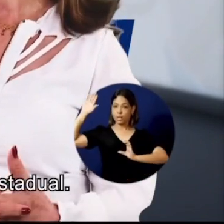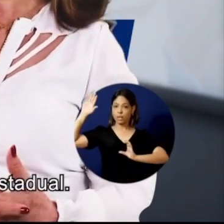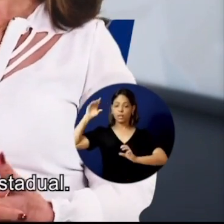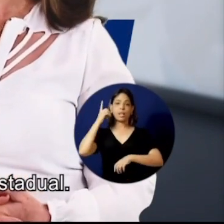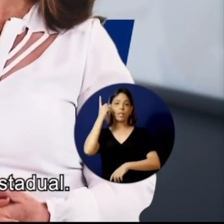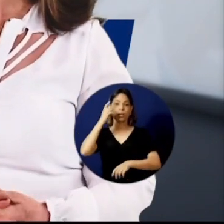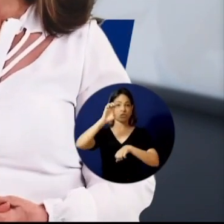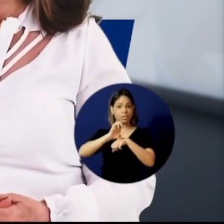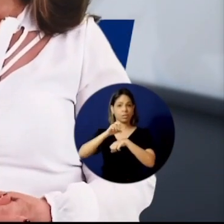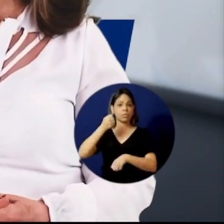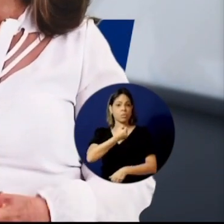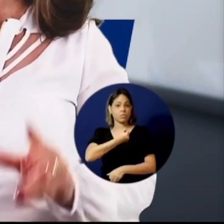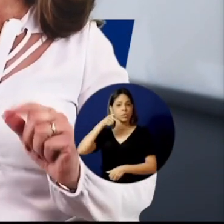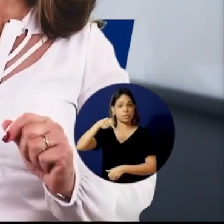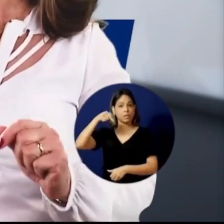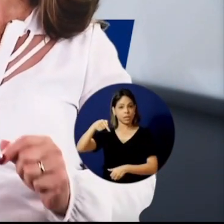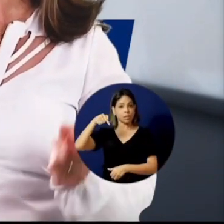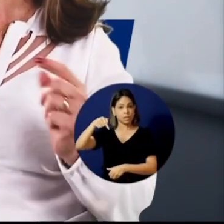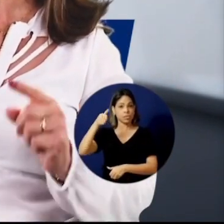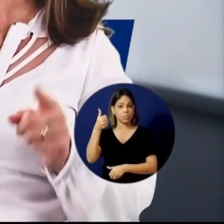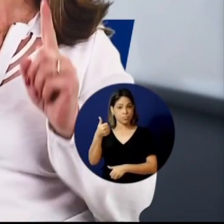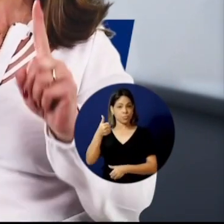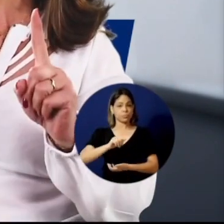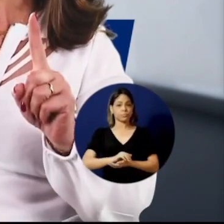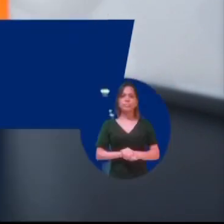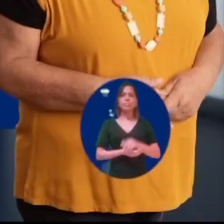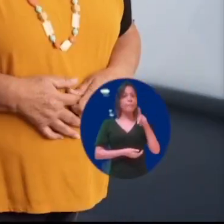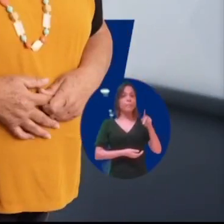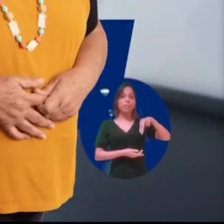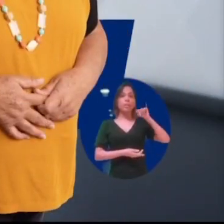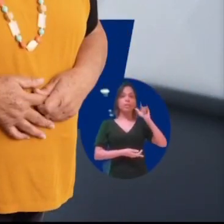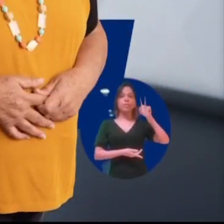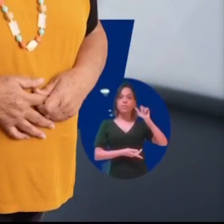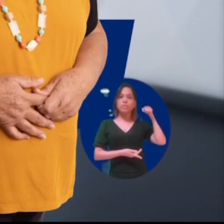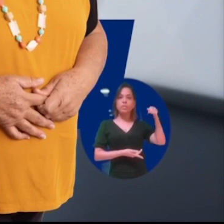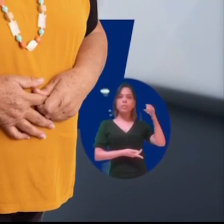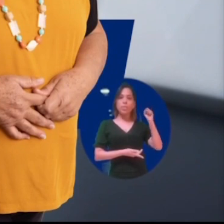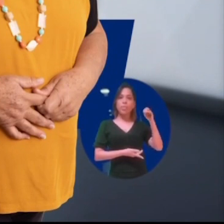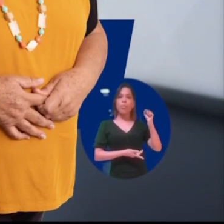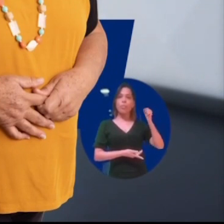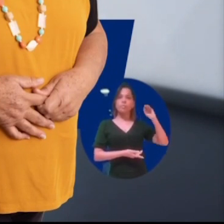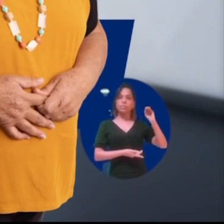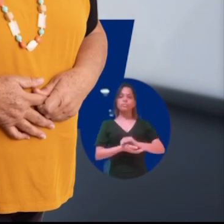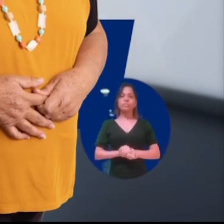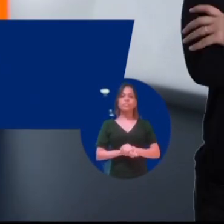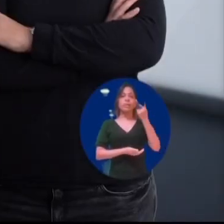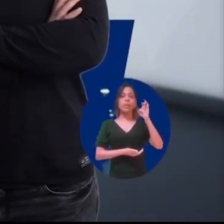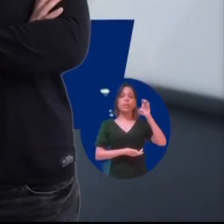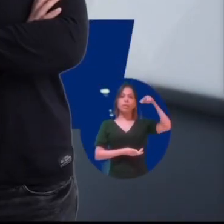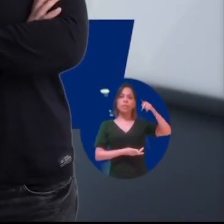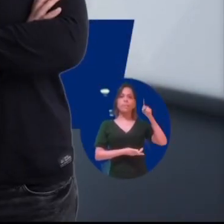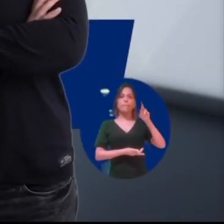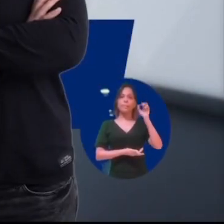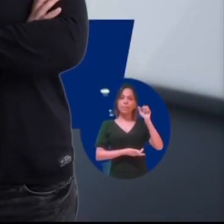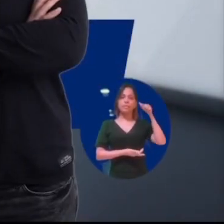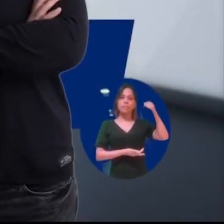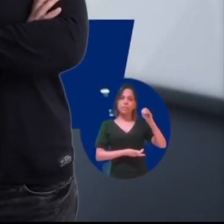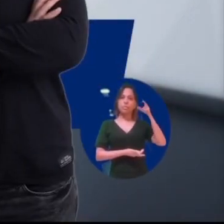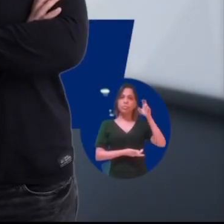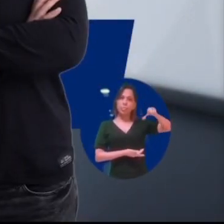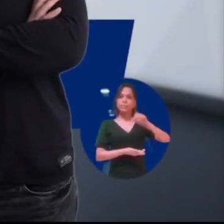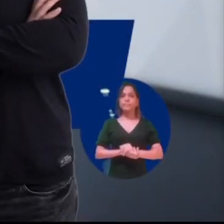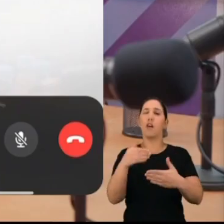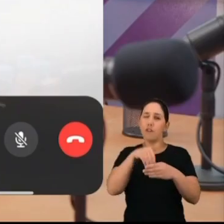deputada estadual. Meu número é 7, 7, 7, 7, 1. Vote professora Nilva, 7, 7, 8, 8, 0. Helen Prata, 7, 7,